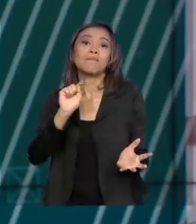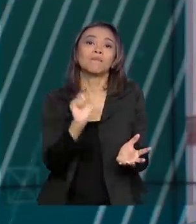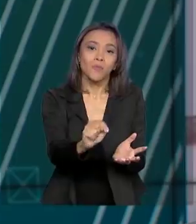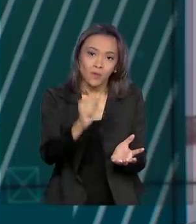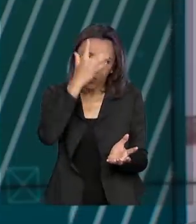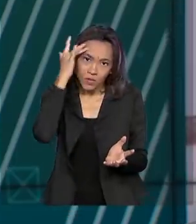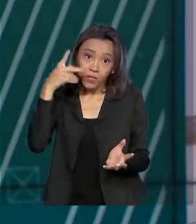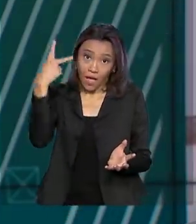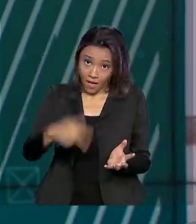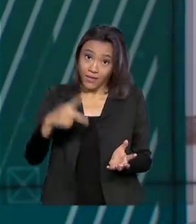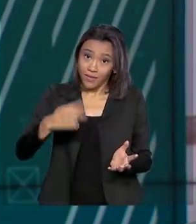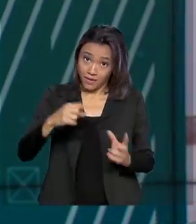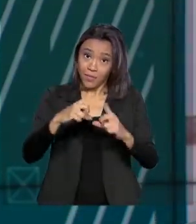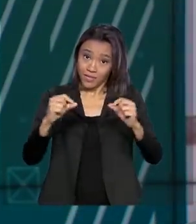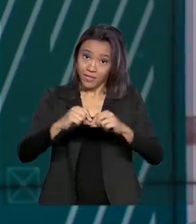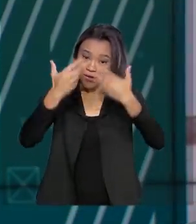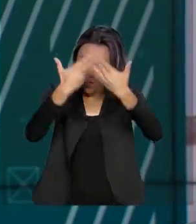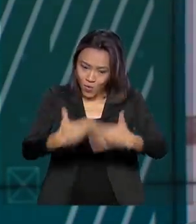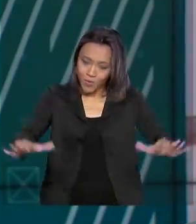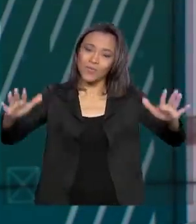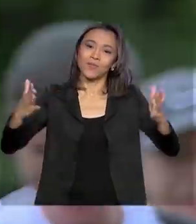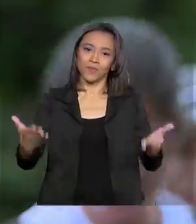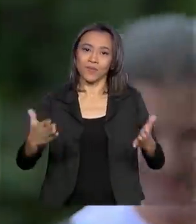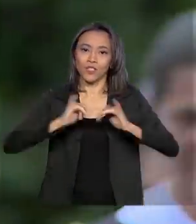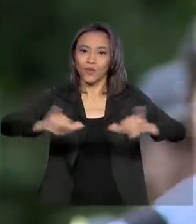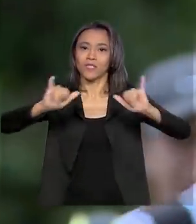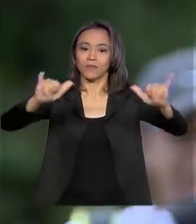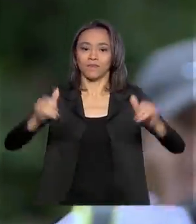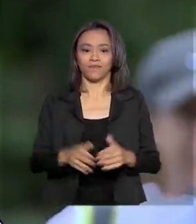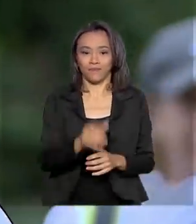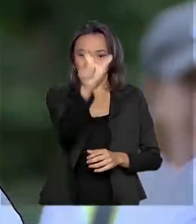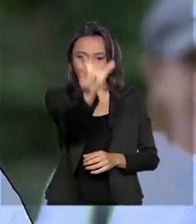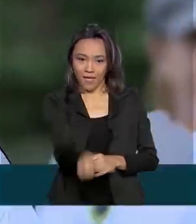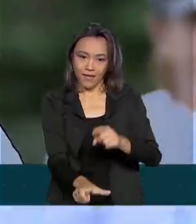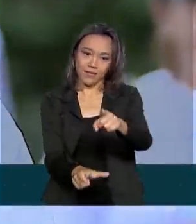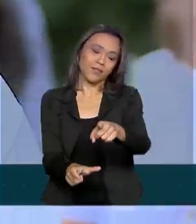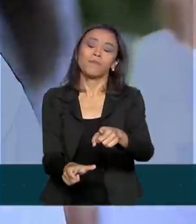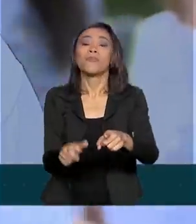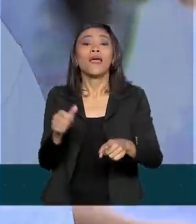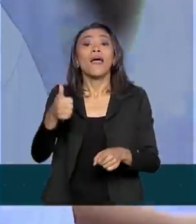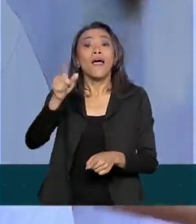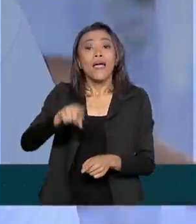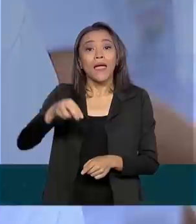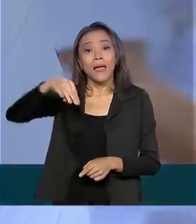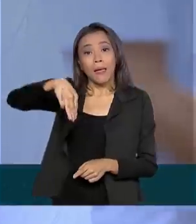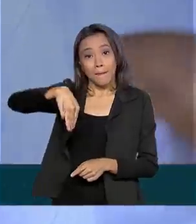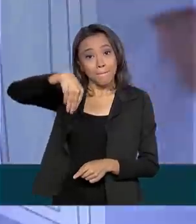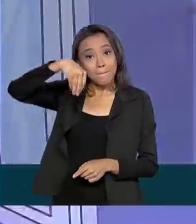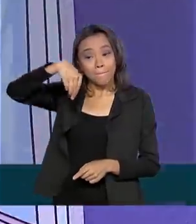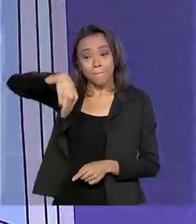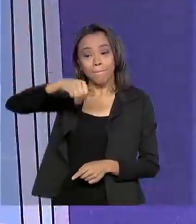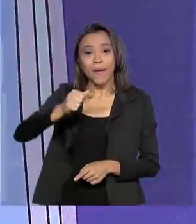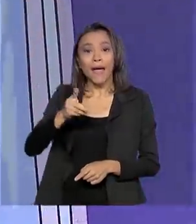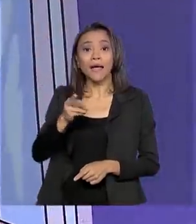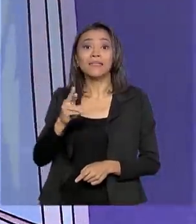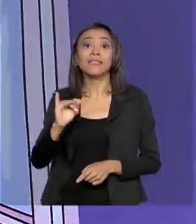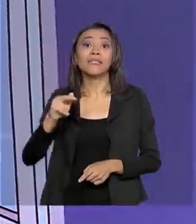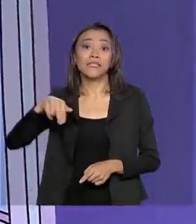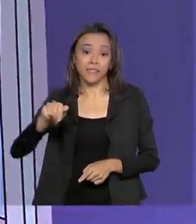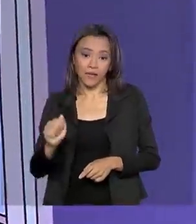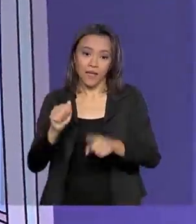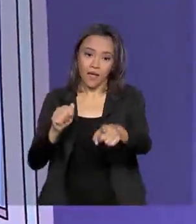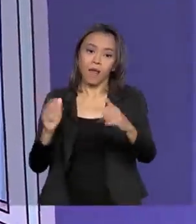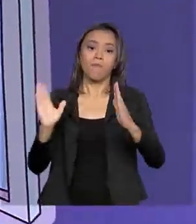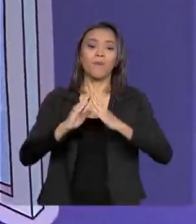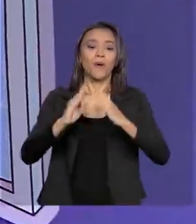Cidade, em Brasília, deu início aos eventos. A Rosana é madrinha do Felipe, de 4 anos. Ele mora em Mococa, interior de